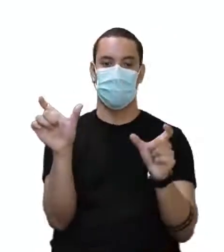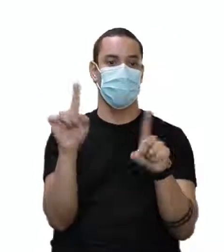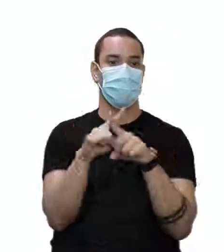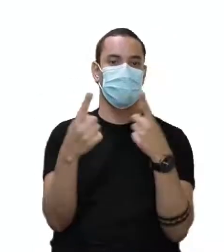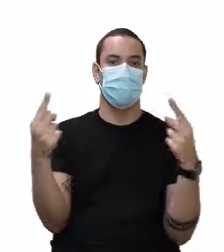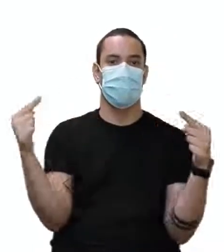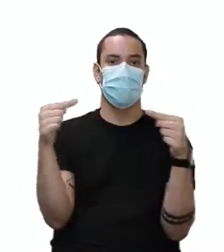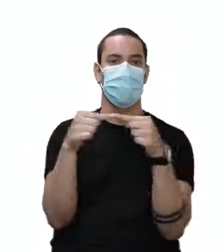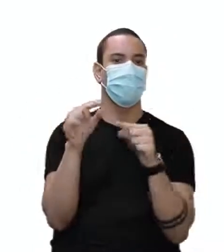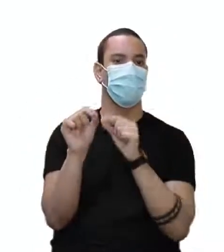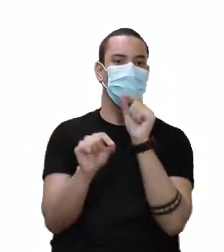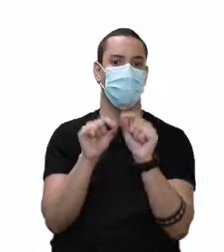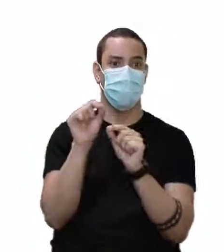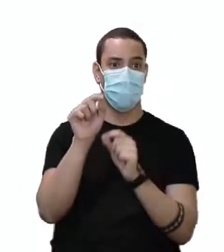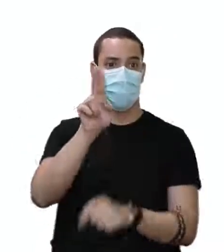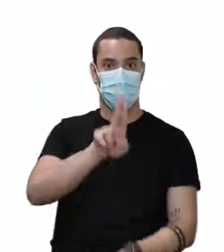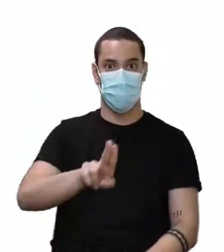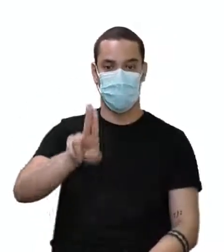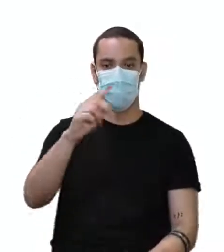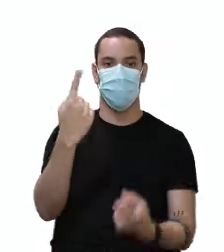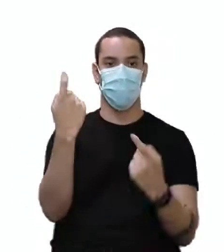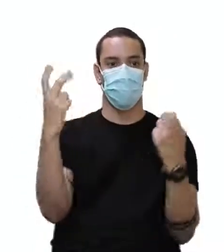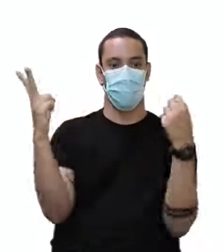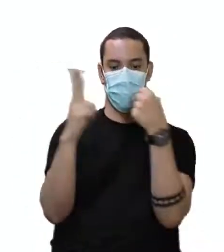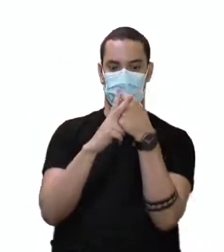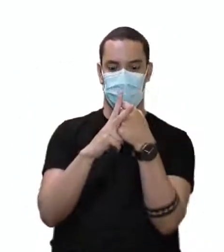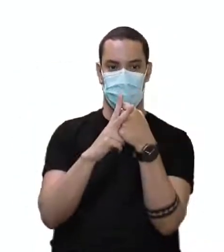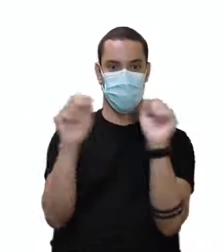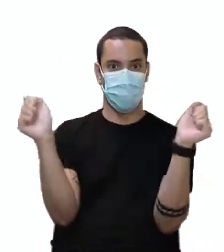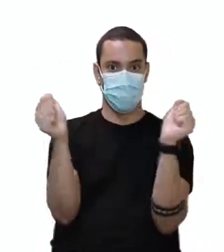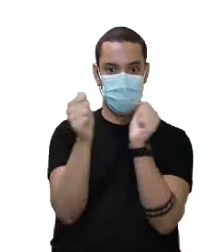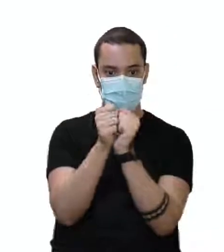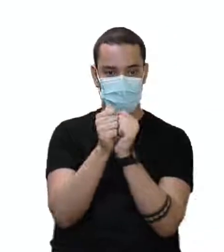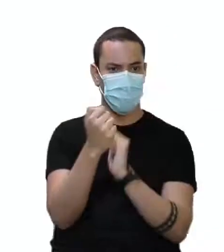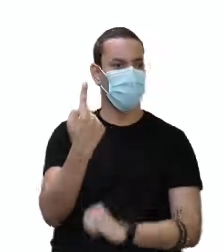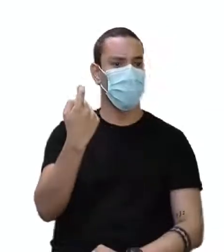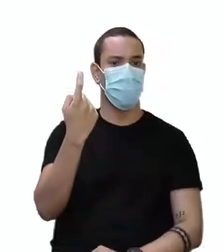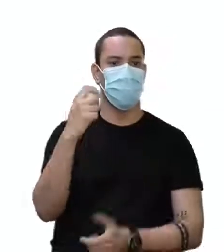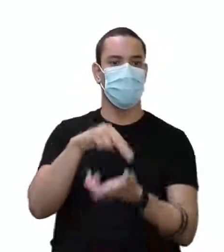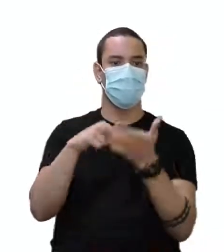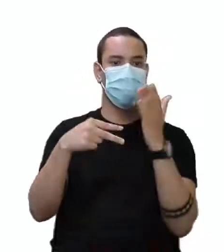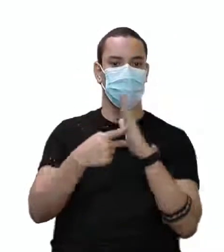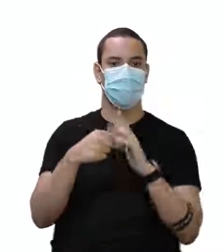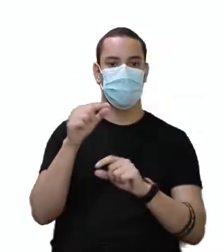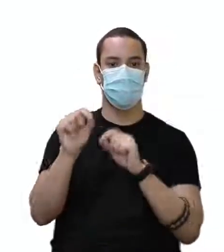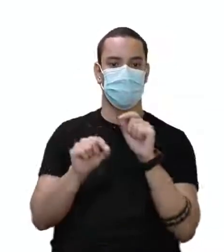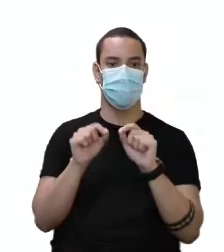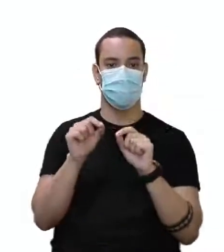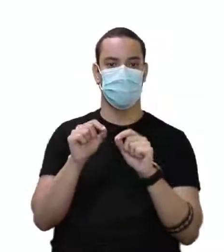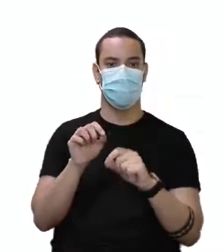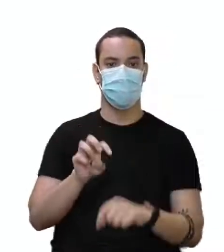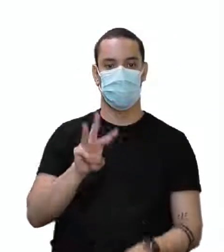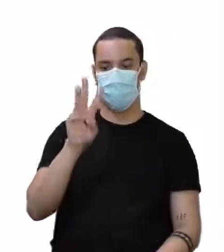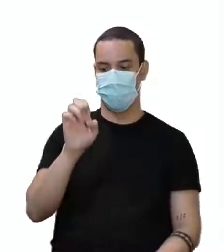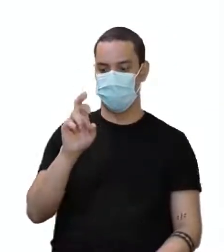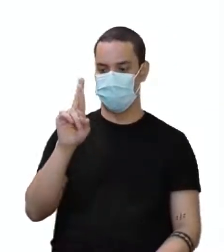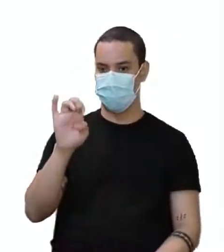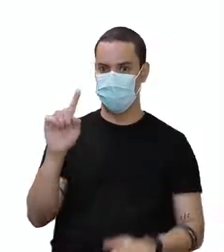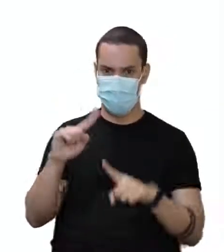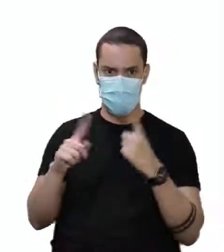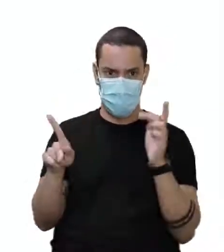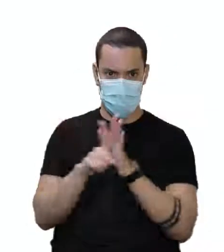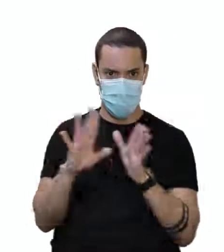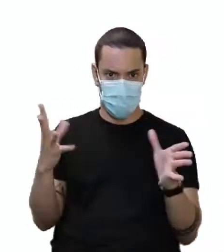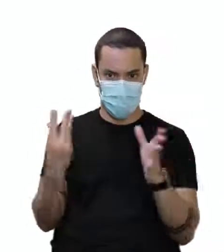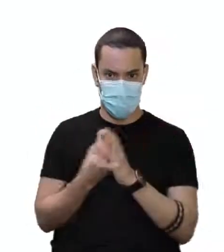Porém, você só vai usar um verbo aqui, que é o were. Mas o were não é só do plural?